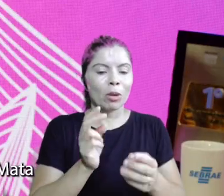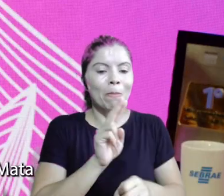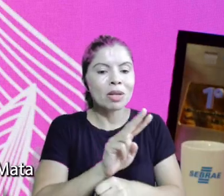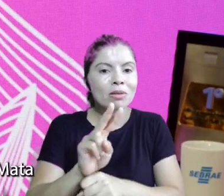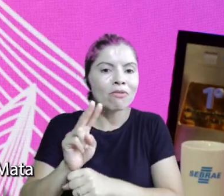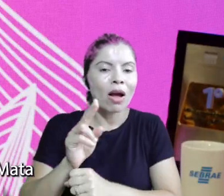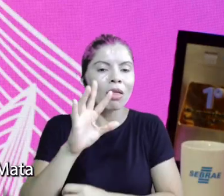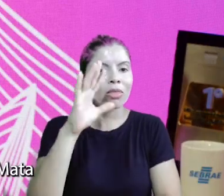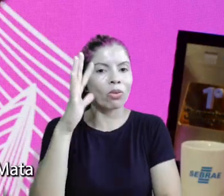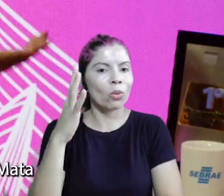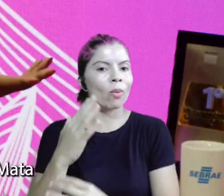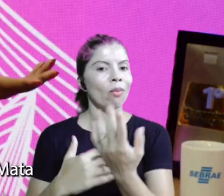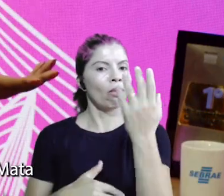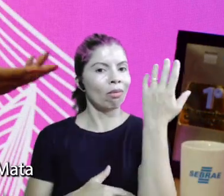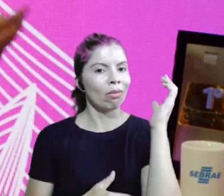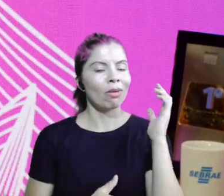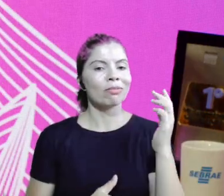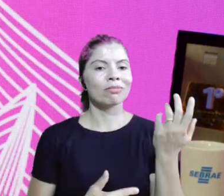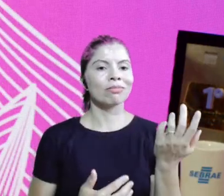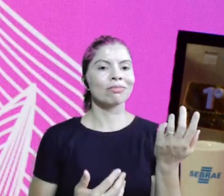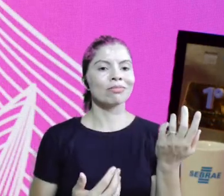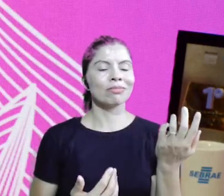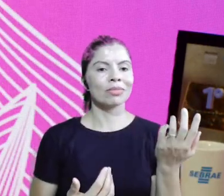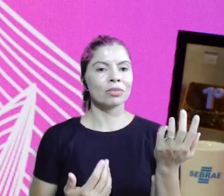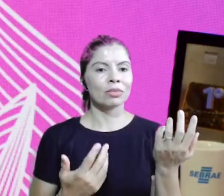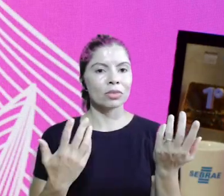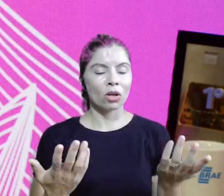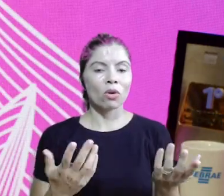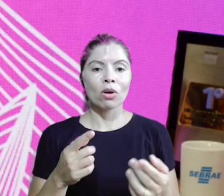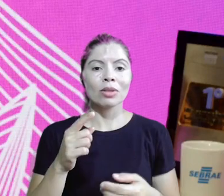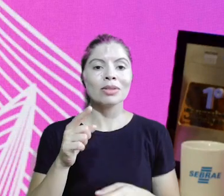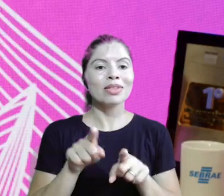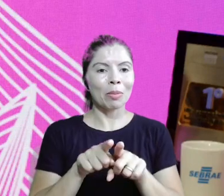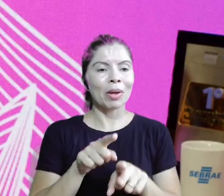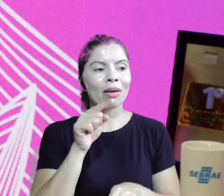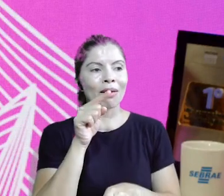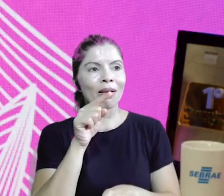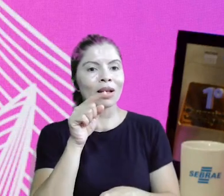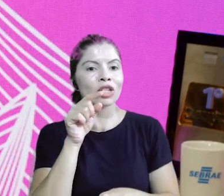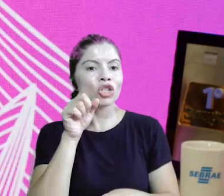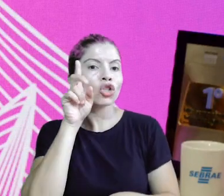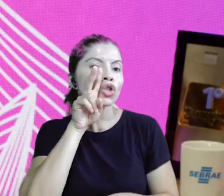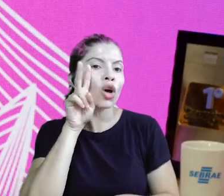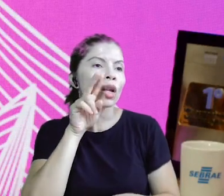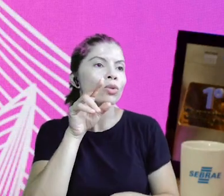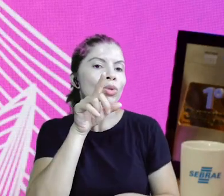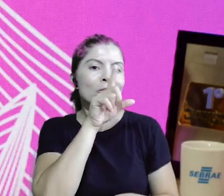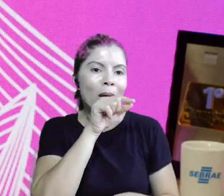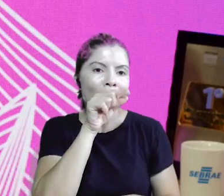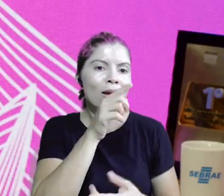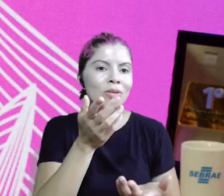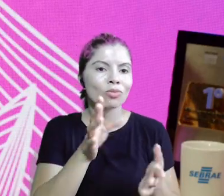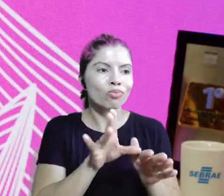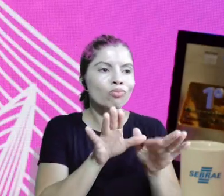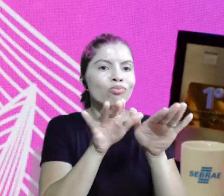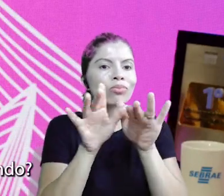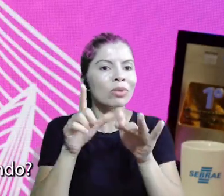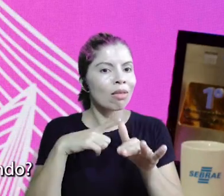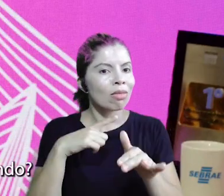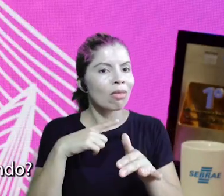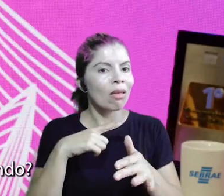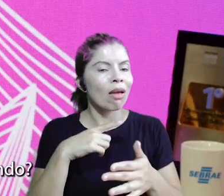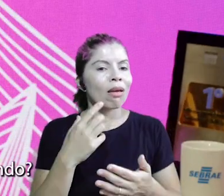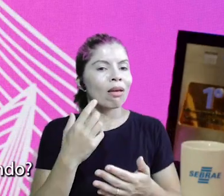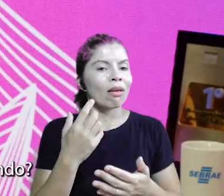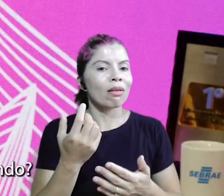preocupação que você tem com a Mata Atlântica, o olhinho dela brilha, né, ela conta a história do Tucano, e aí, como que é, como que